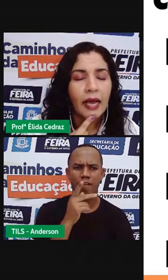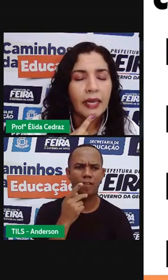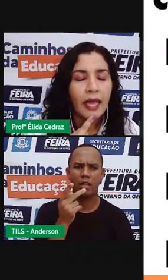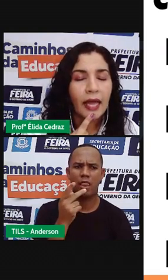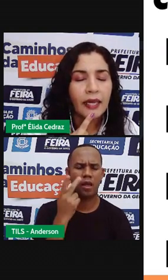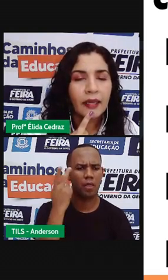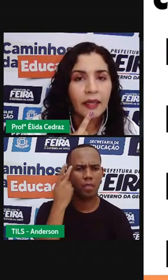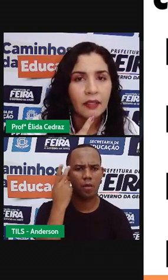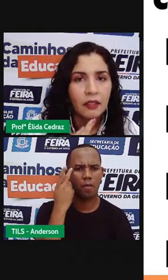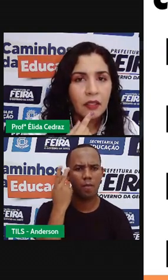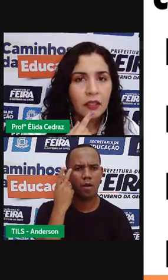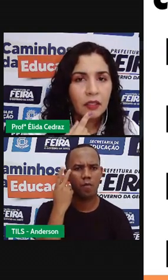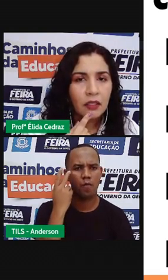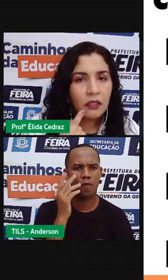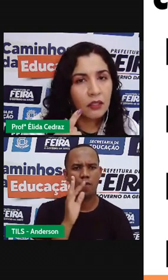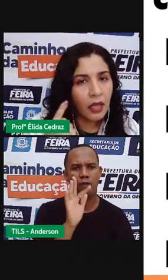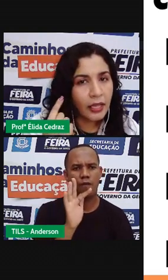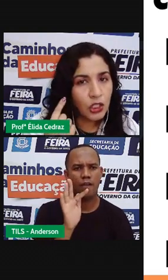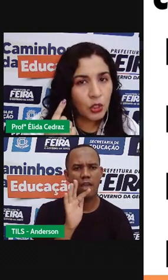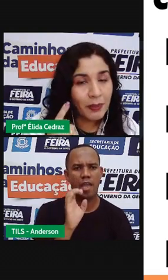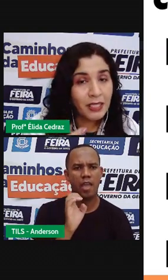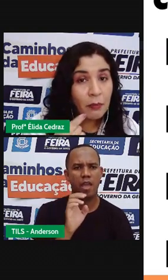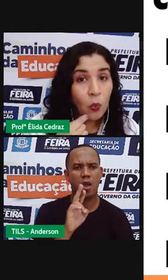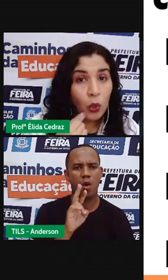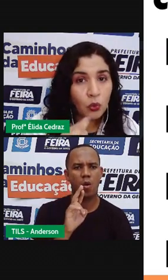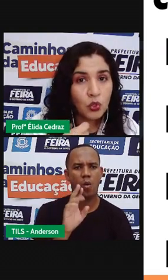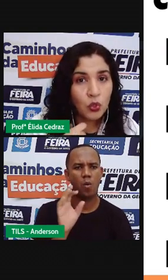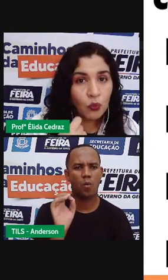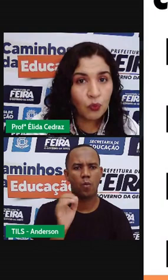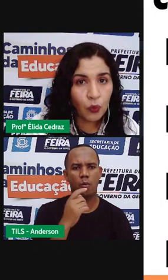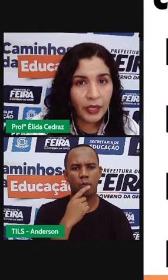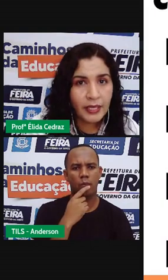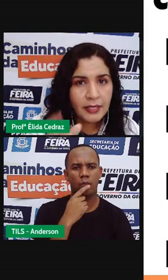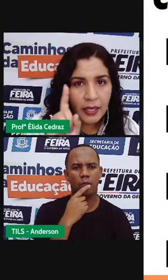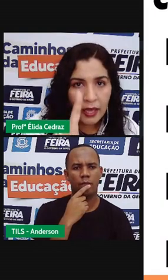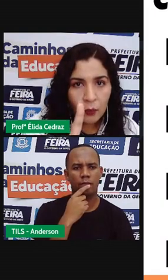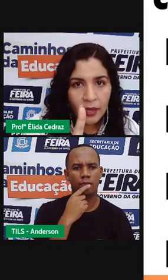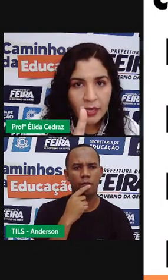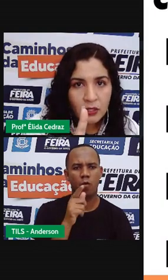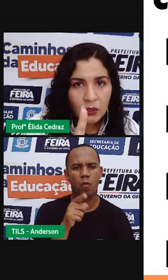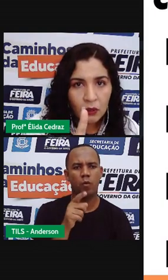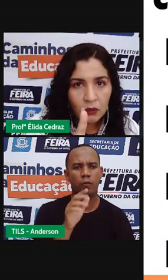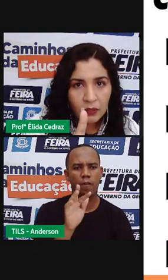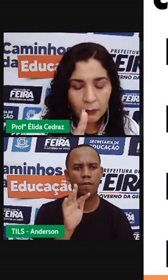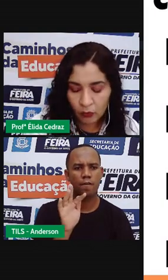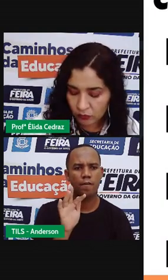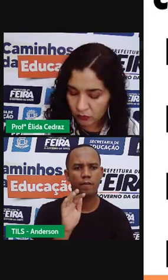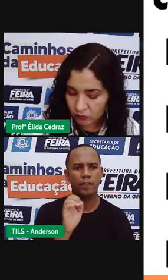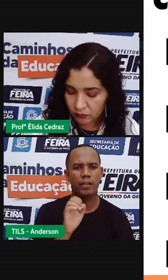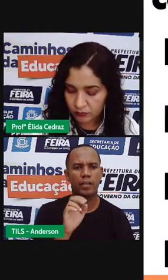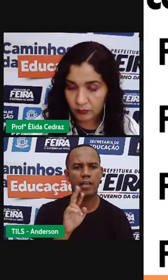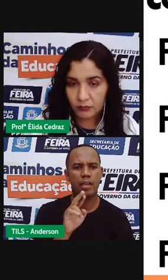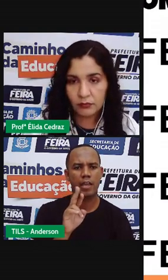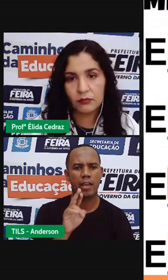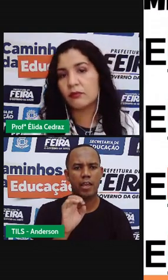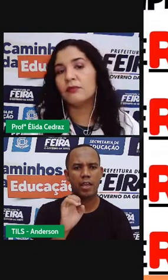arara. A gente percebe como o som for esse, é um R só, tá bom?